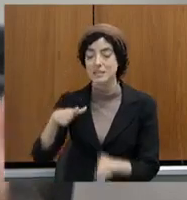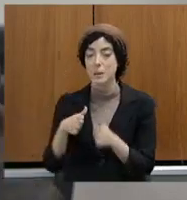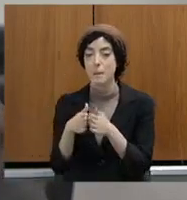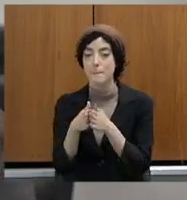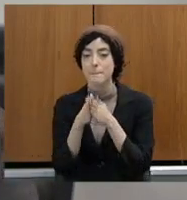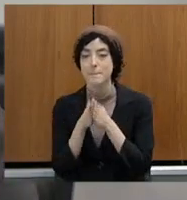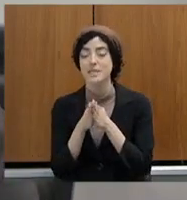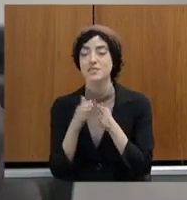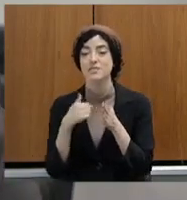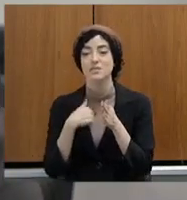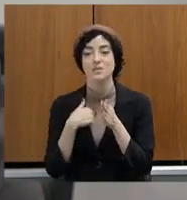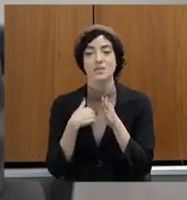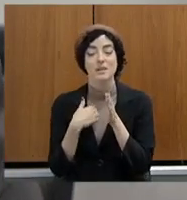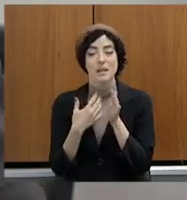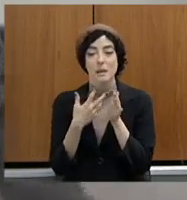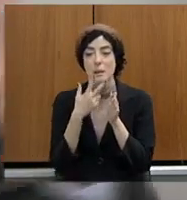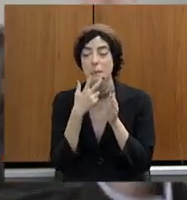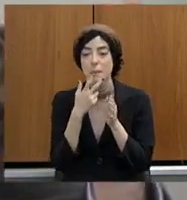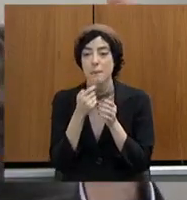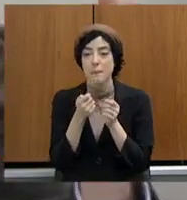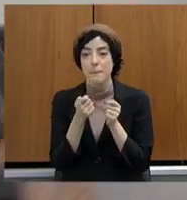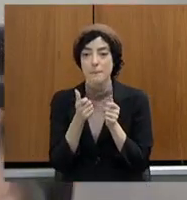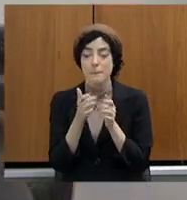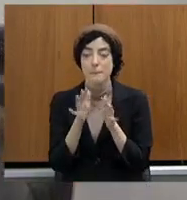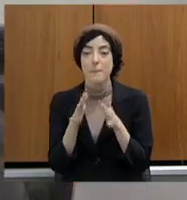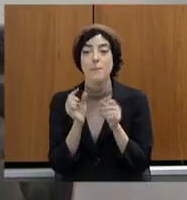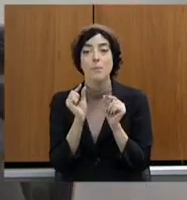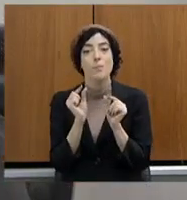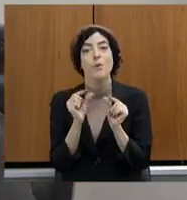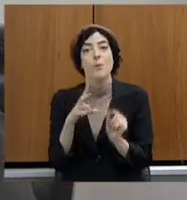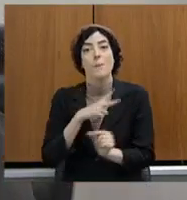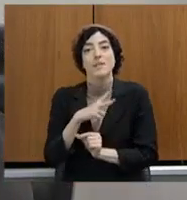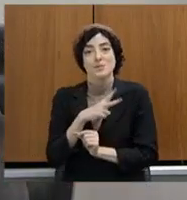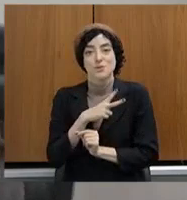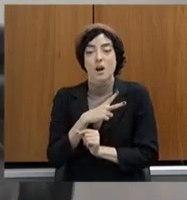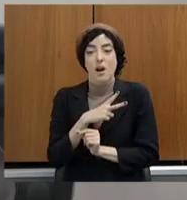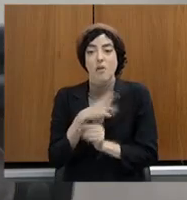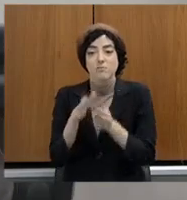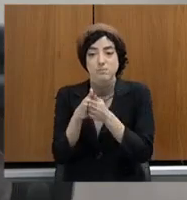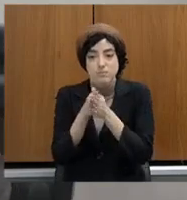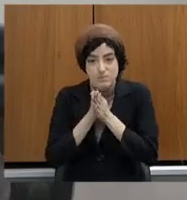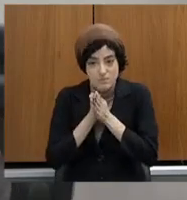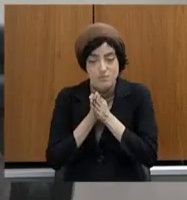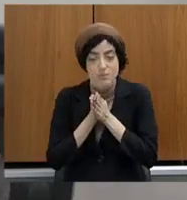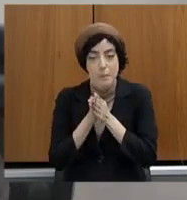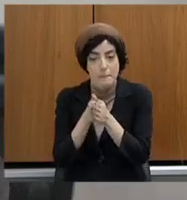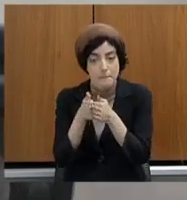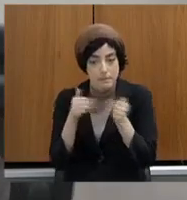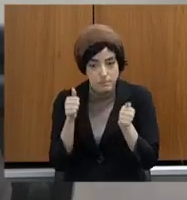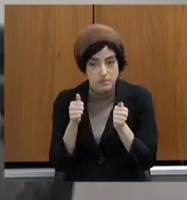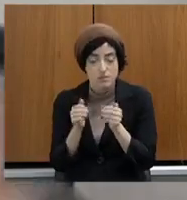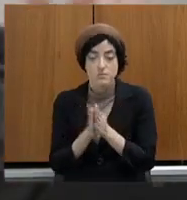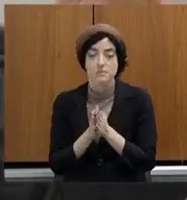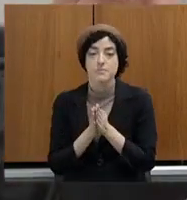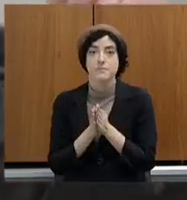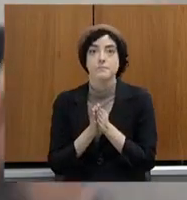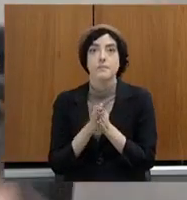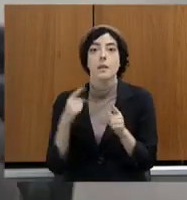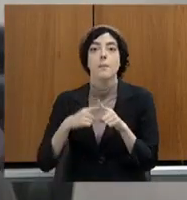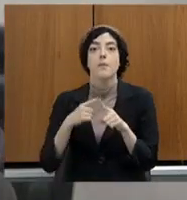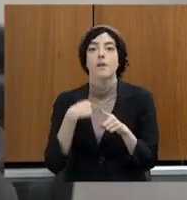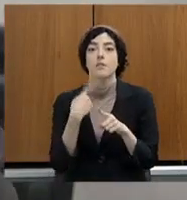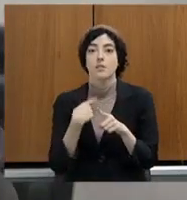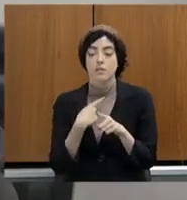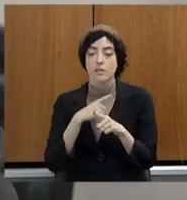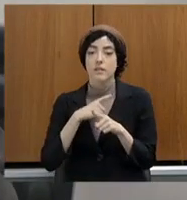personalíssimo, por parte da minha pessoa, em termos que nós destinamos recursos lá de emenda parlamentar, e eu fiz uma visita lá